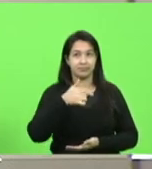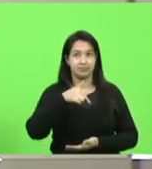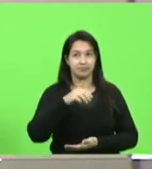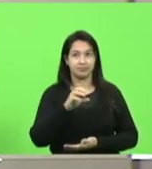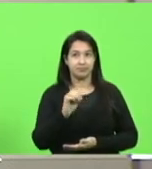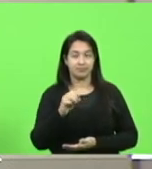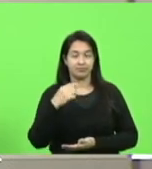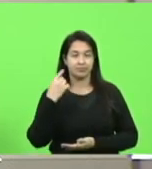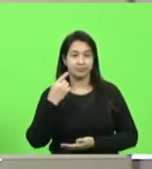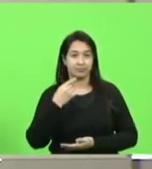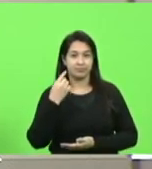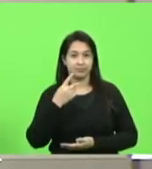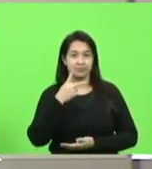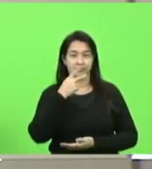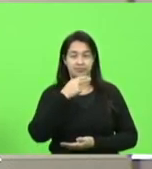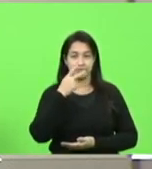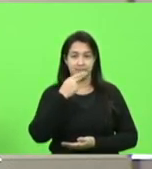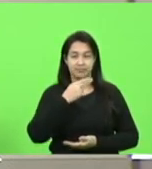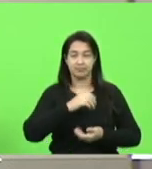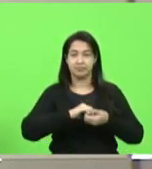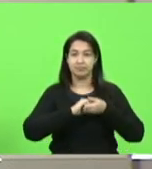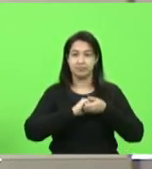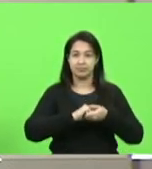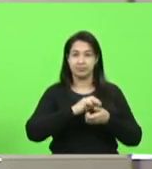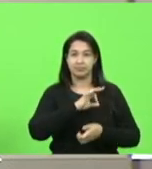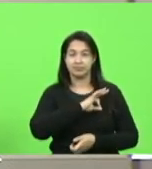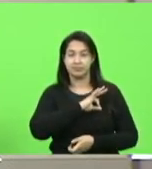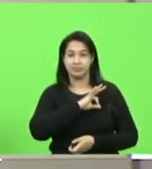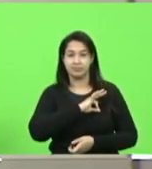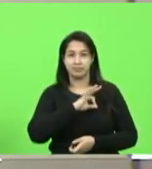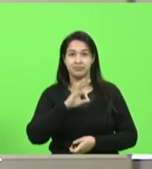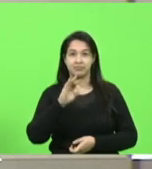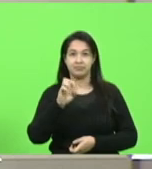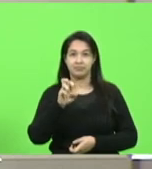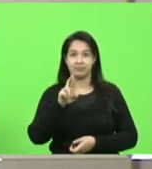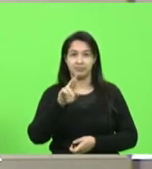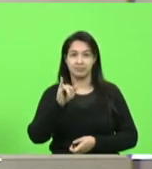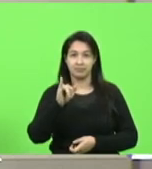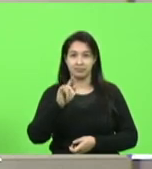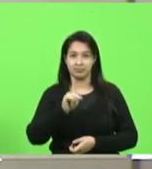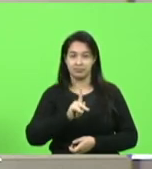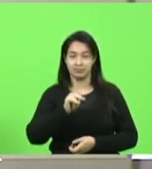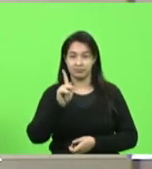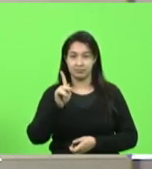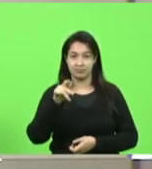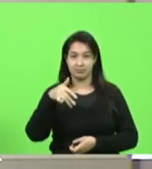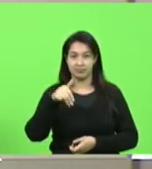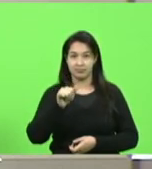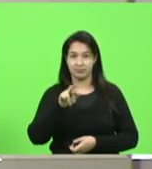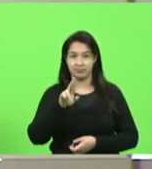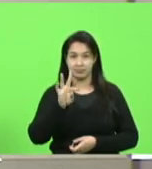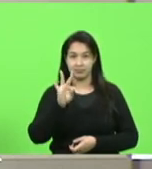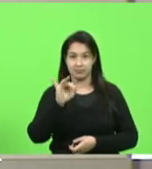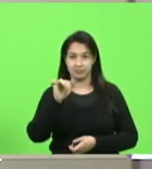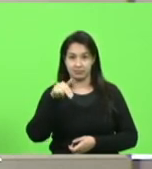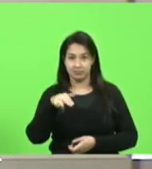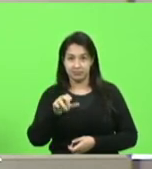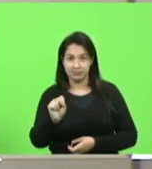deputado Kennedy Nunes, cumprimentando o policial militar Erick Martins Andrade pelo ato de bravura